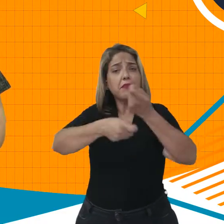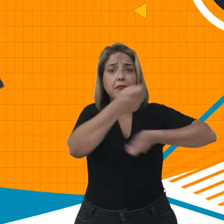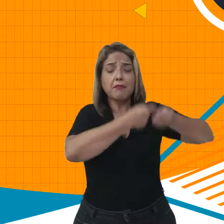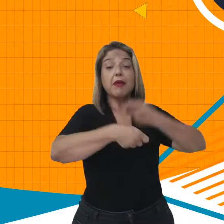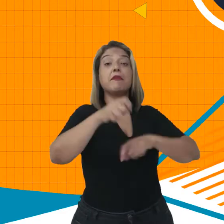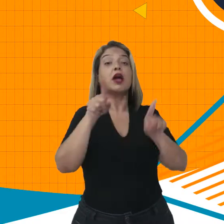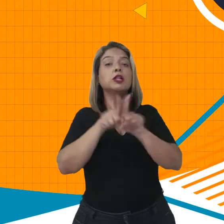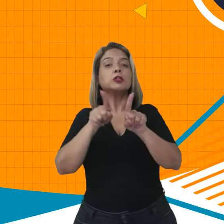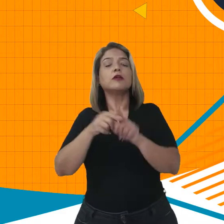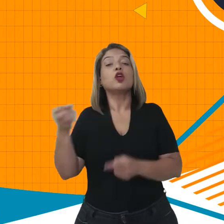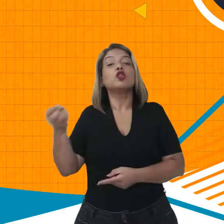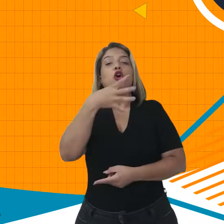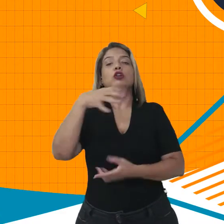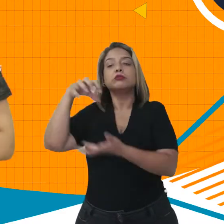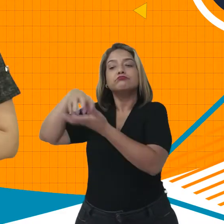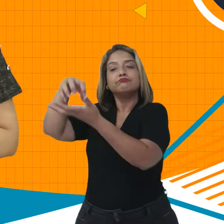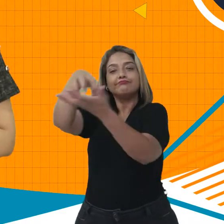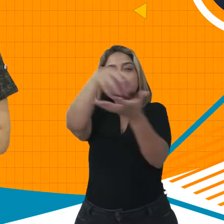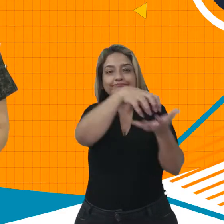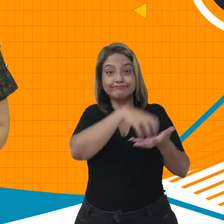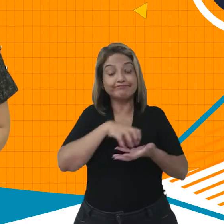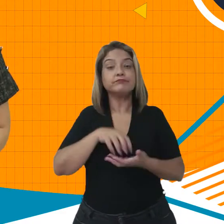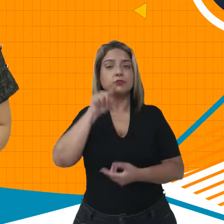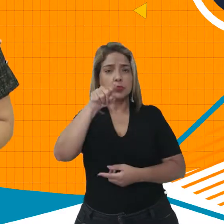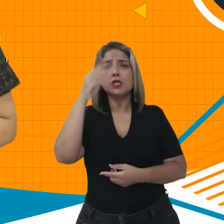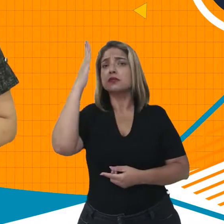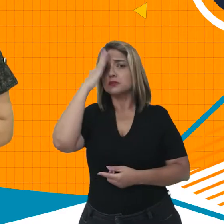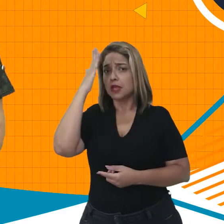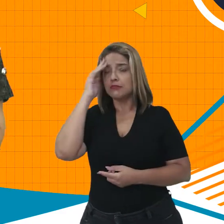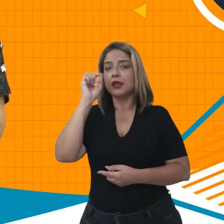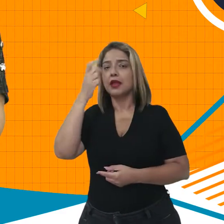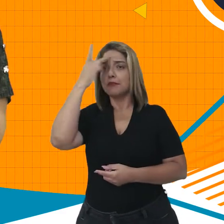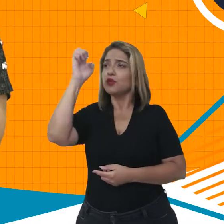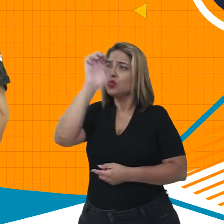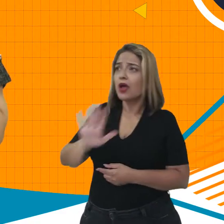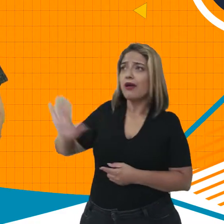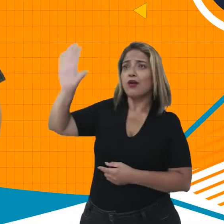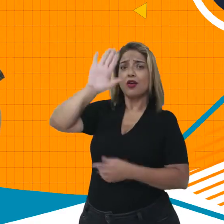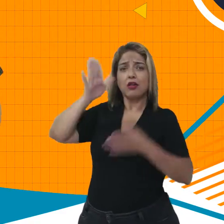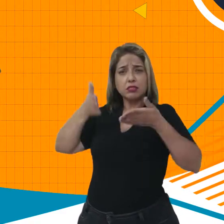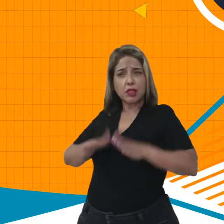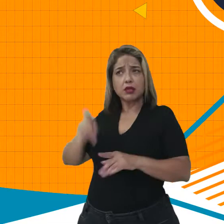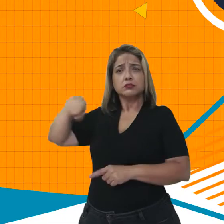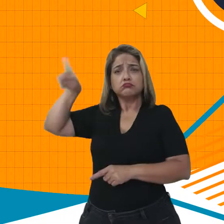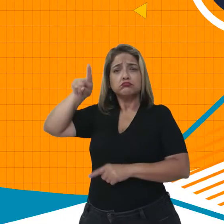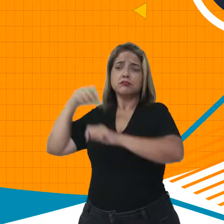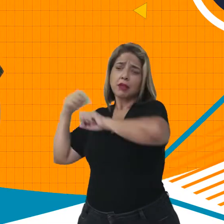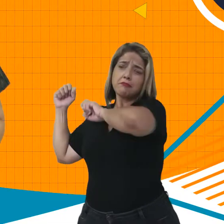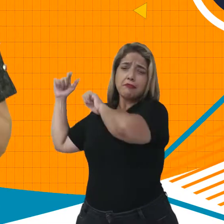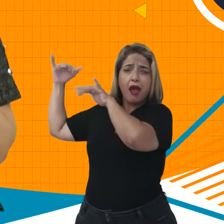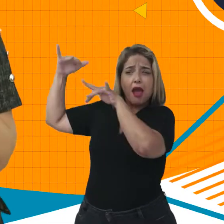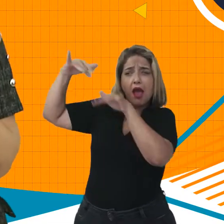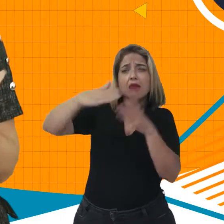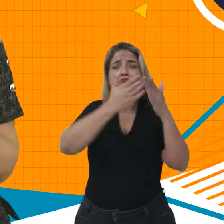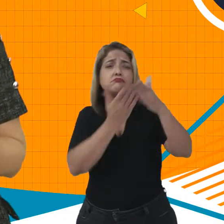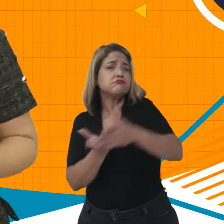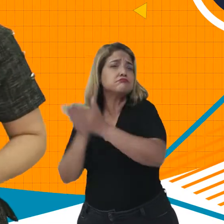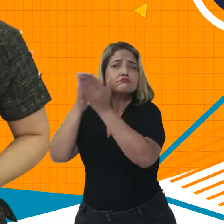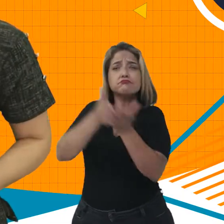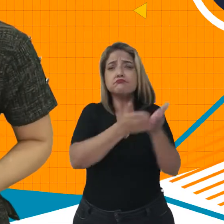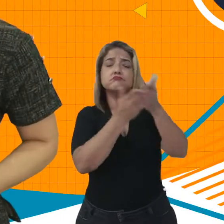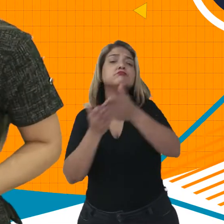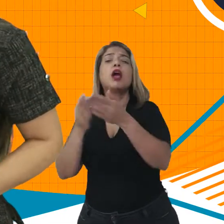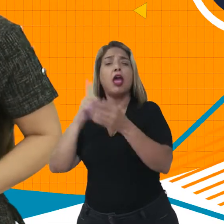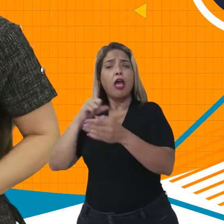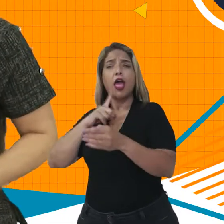comerciais e de novos territórios. Vocês sabiam que os europeus desbravaram os oceanos,